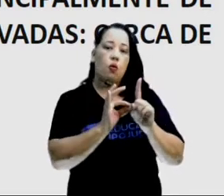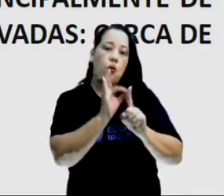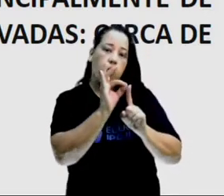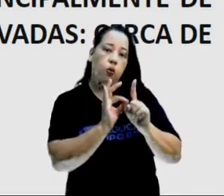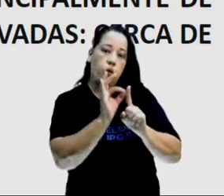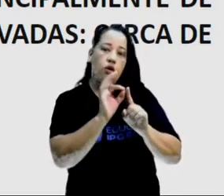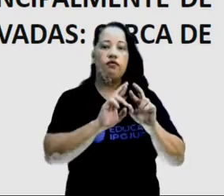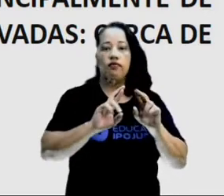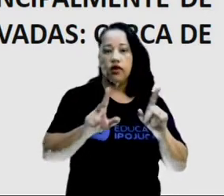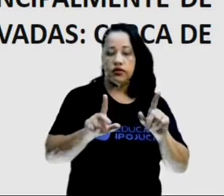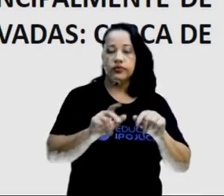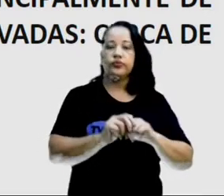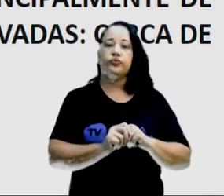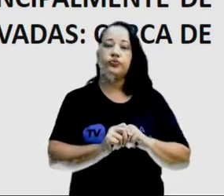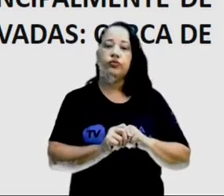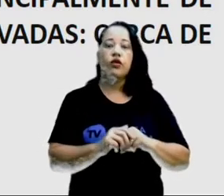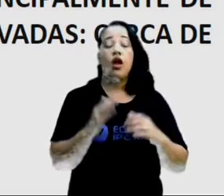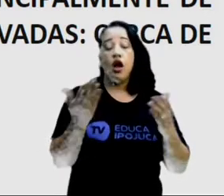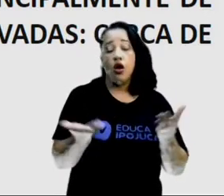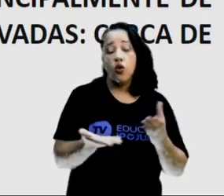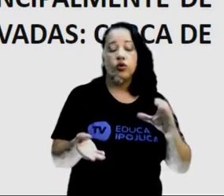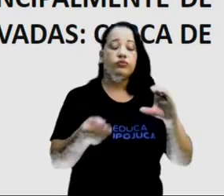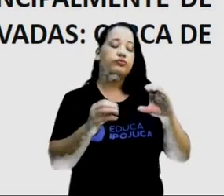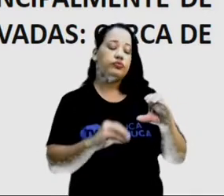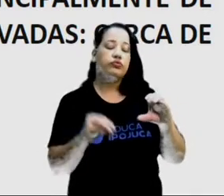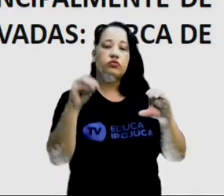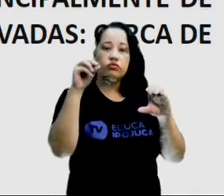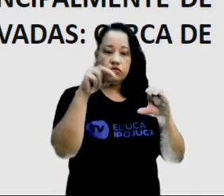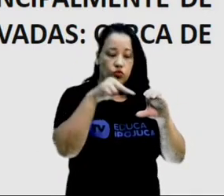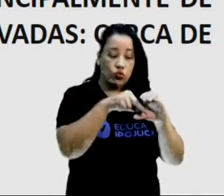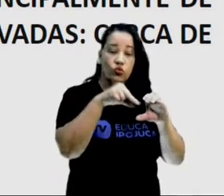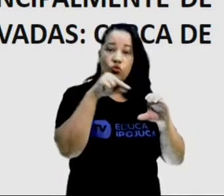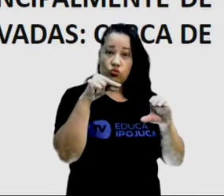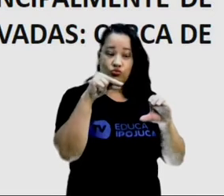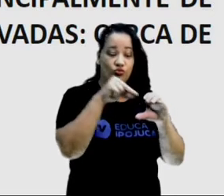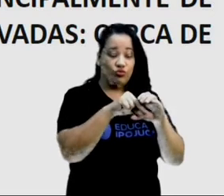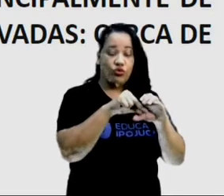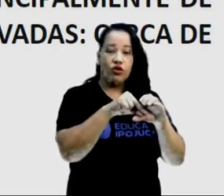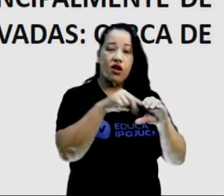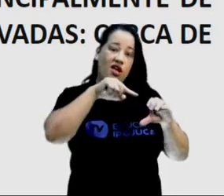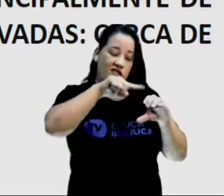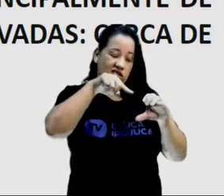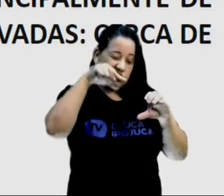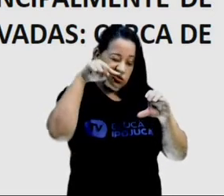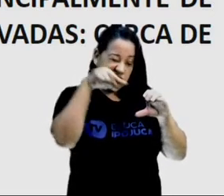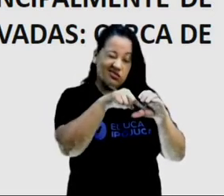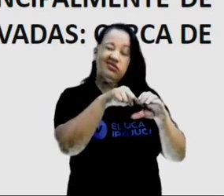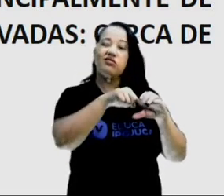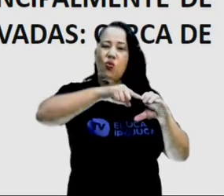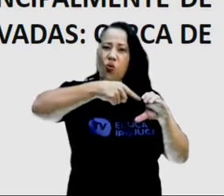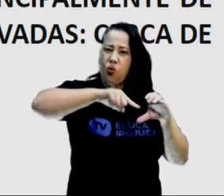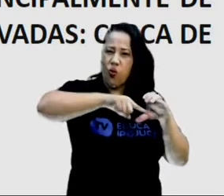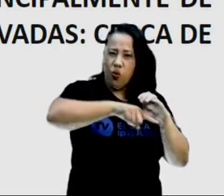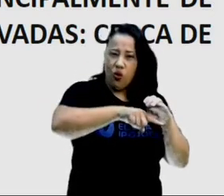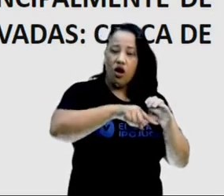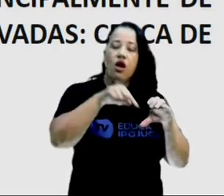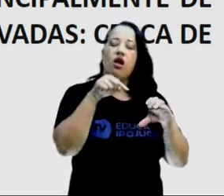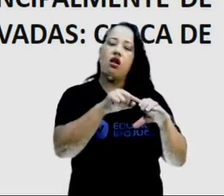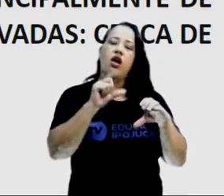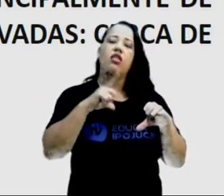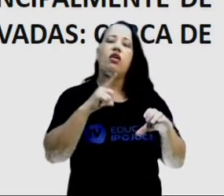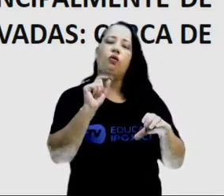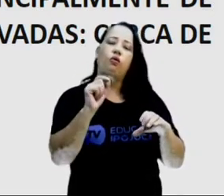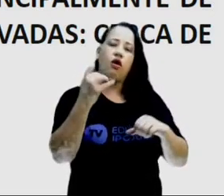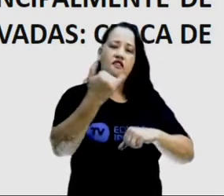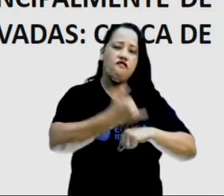E, por último, o núcleo, que é o centro da Terra. Ele é composto principalmente de